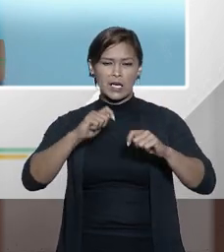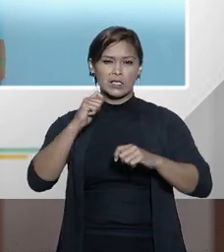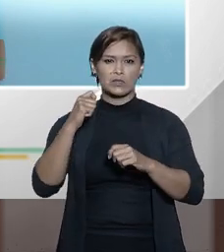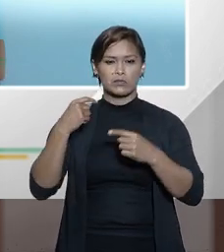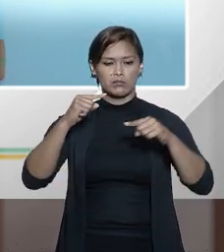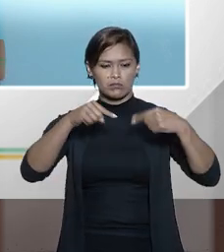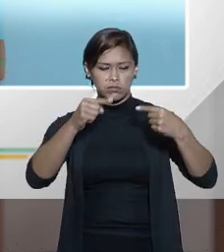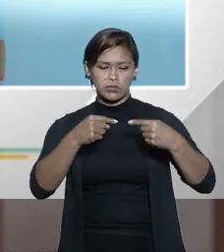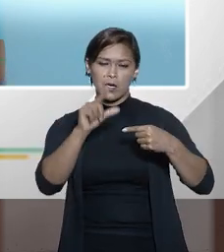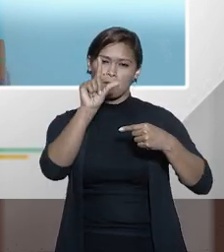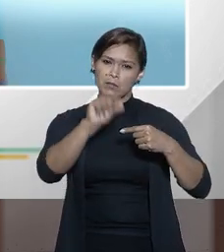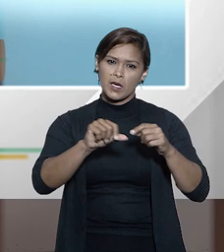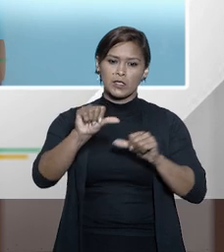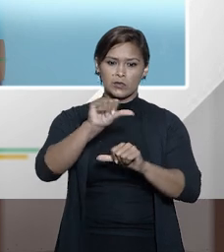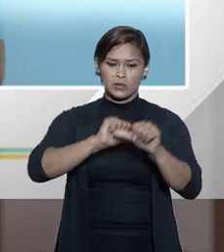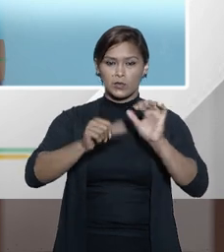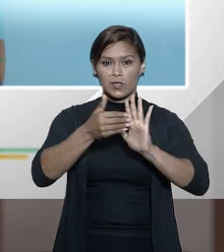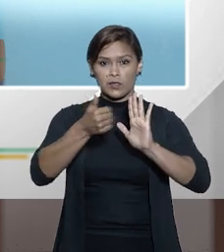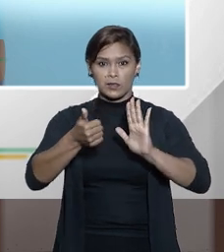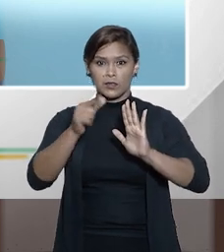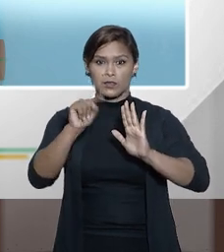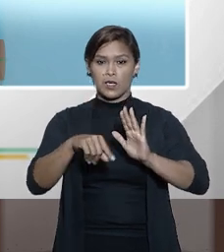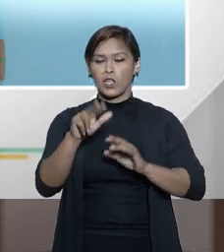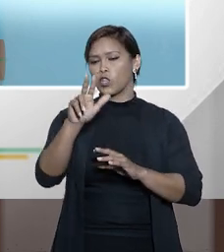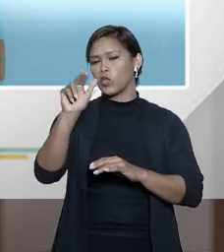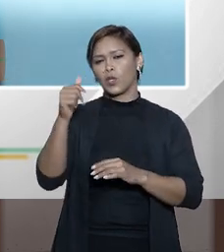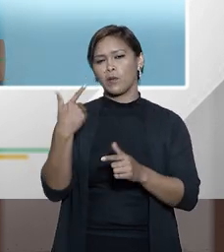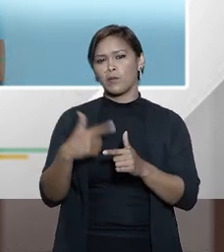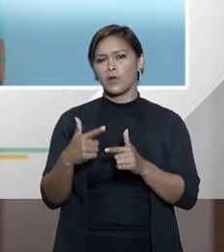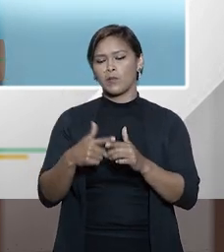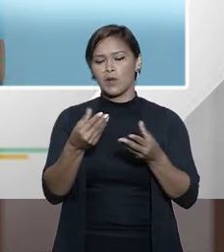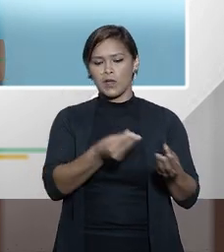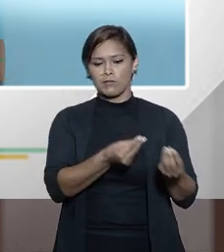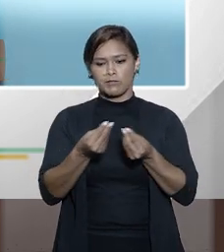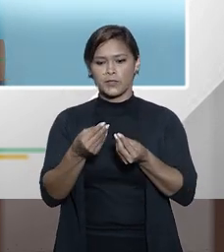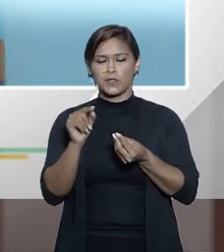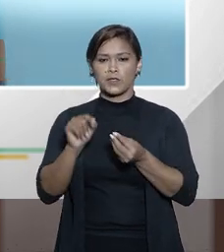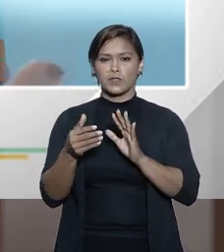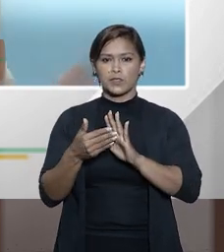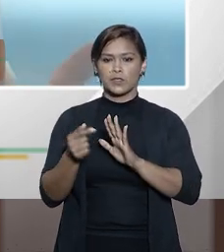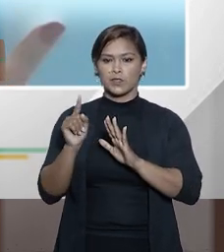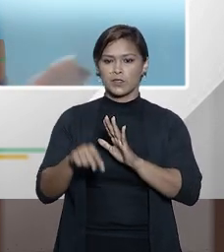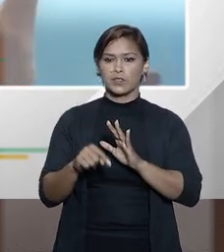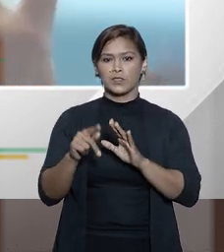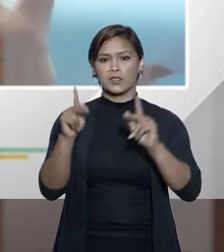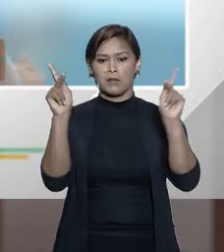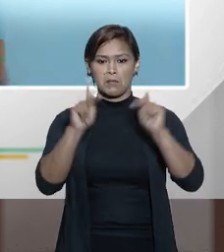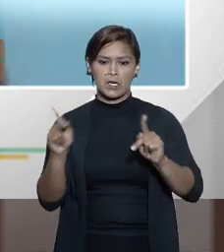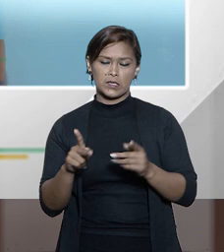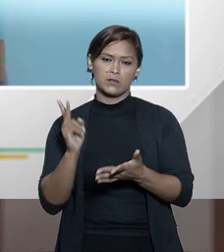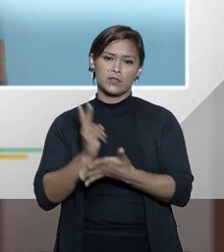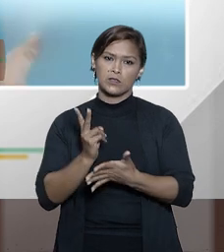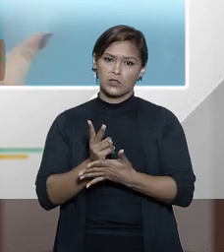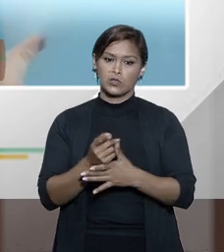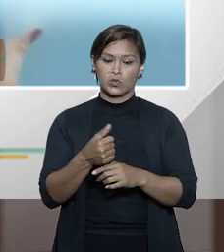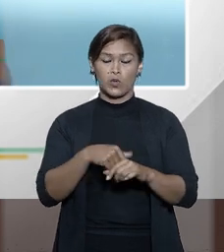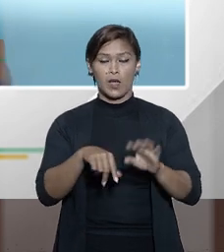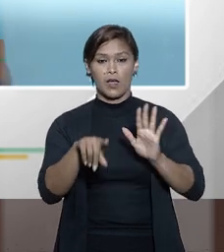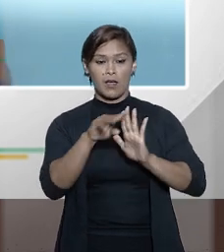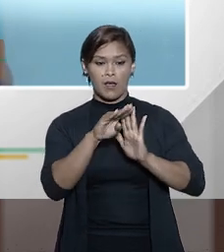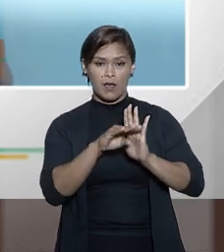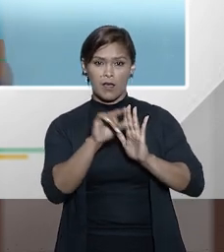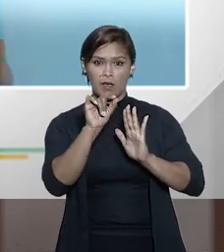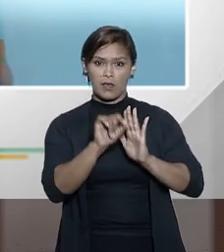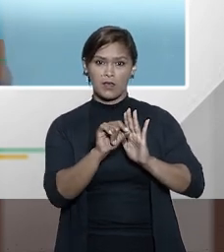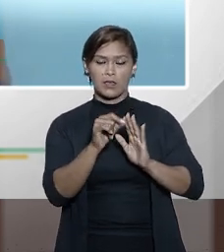agressivo do que a extradição e a gente nunca teve problema com a extradição nem ativa nem passiva em termos